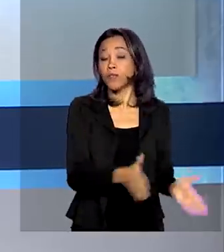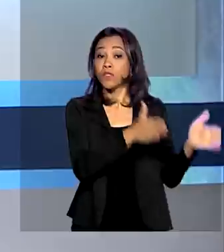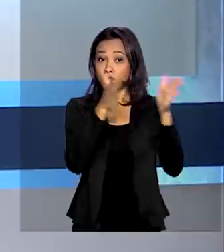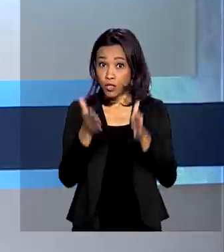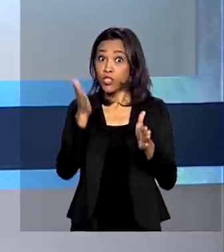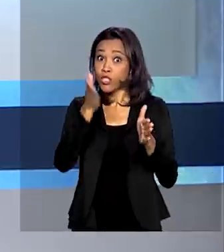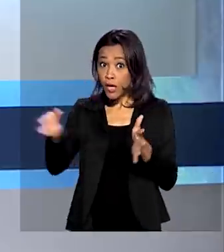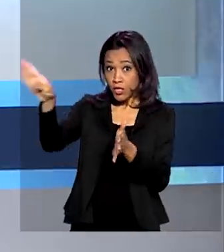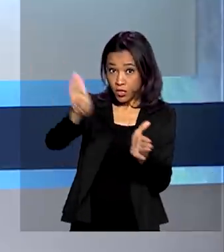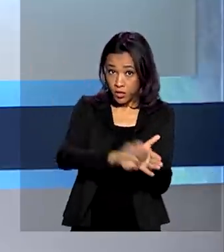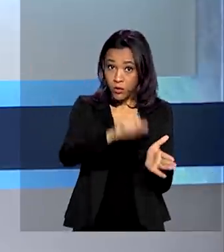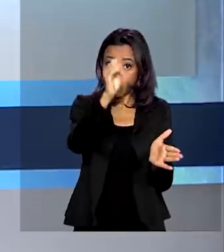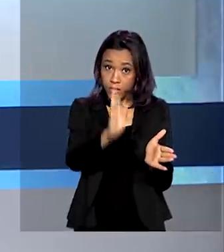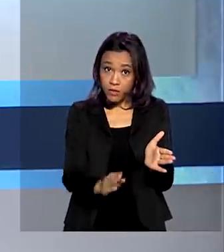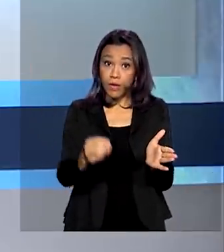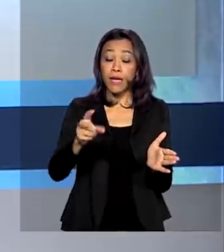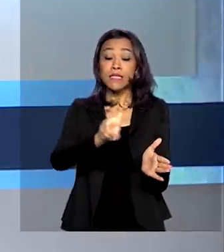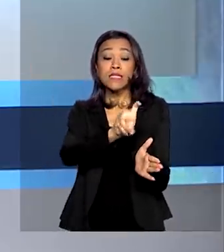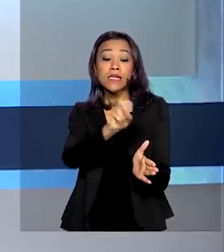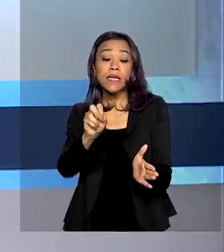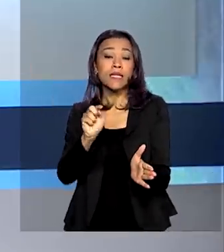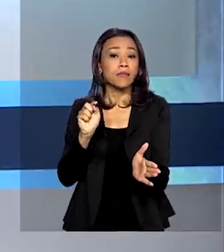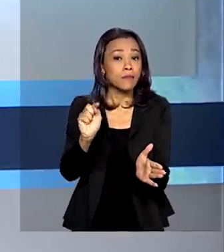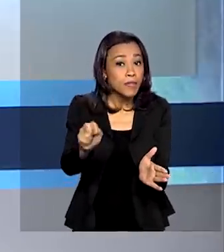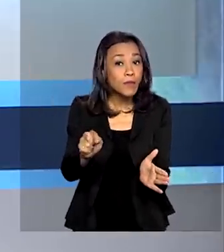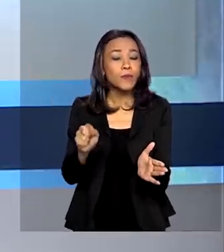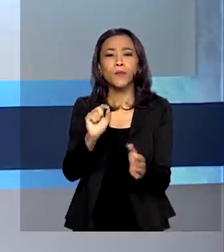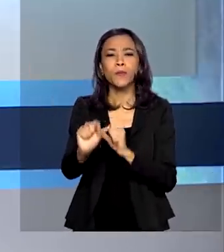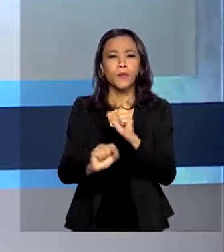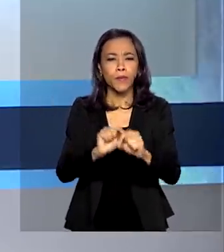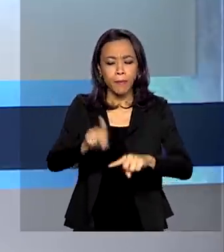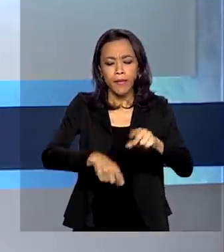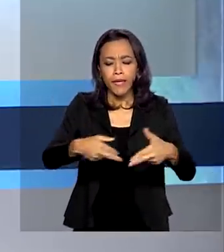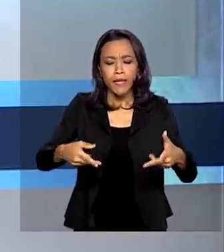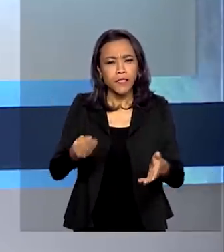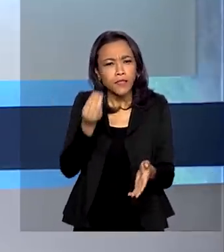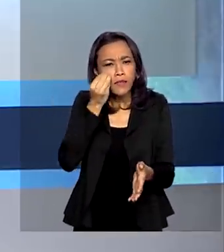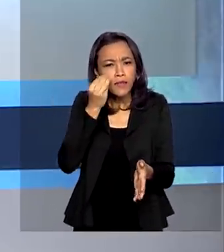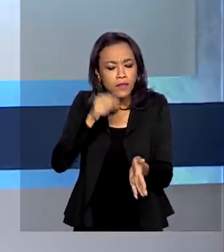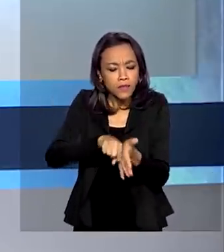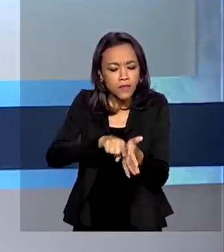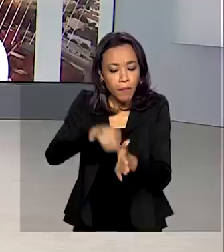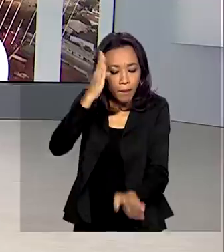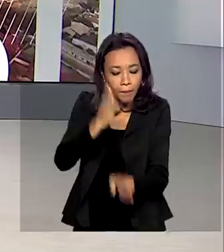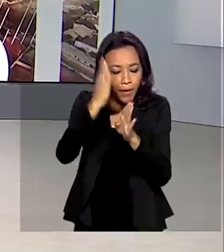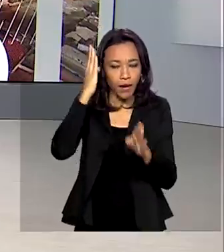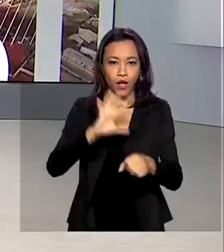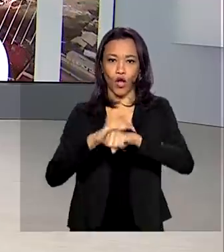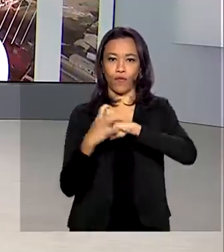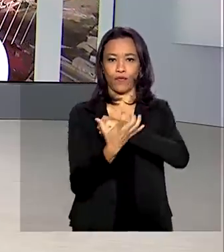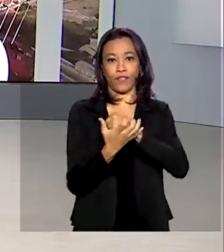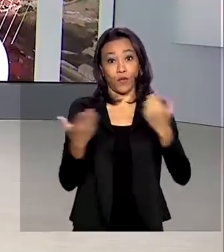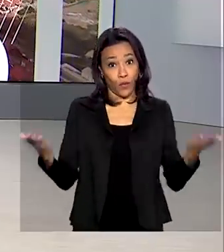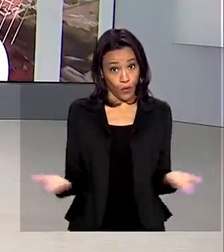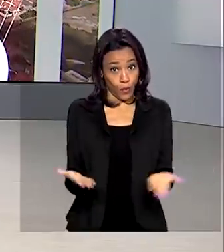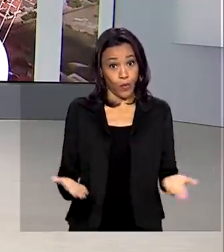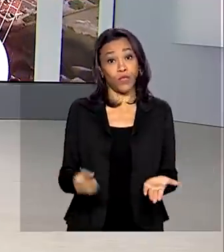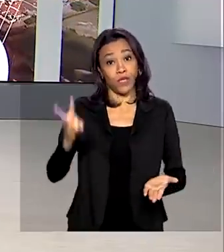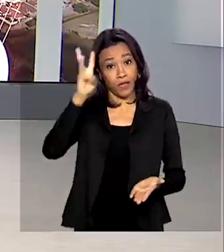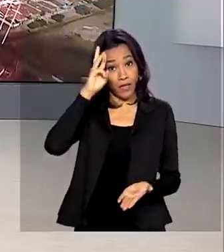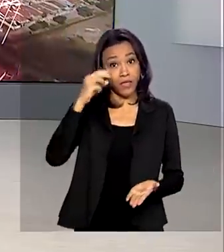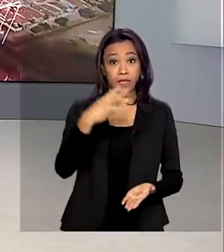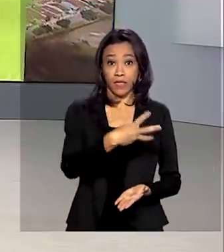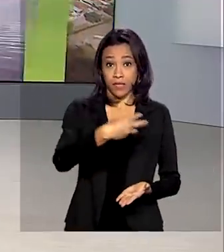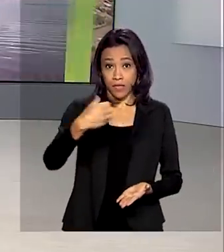as primeiras 500 mil unidades de testes rápidos para diagnosticar a Covid-19. Hoje é terça-feira,